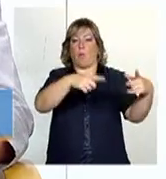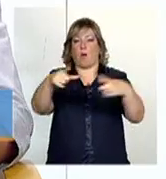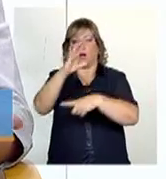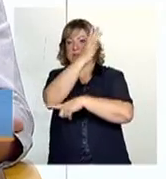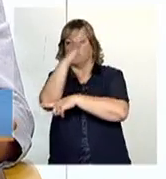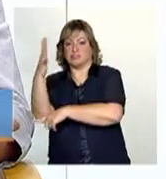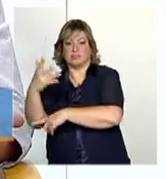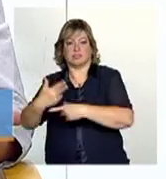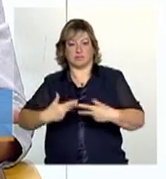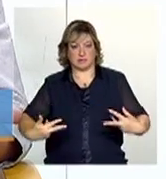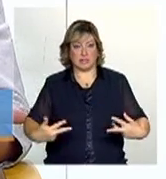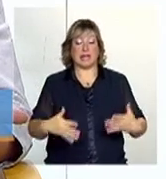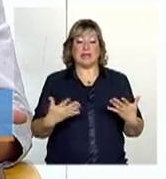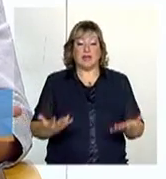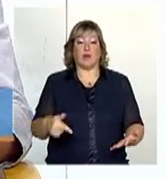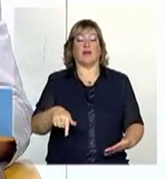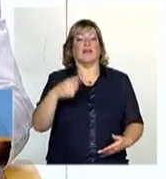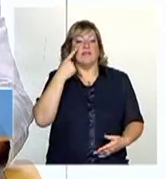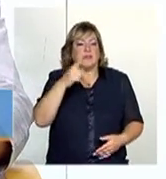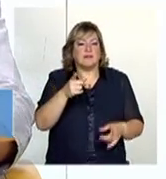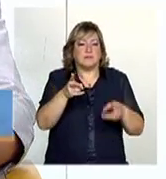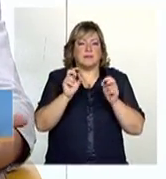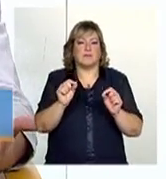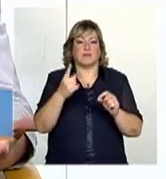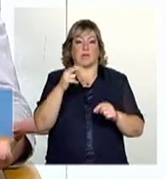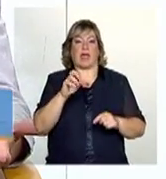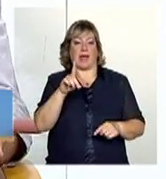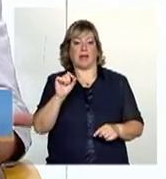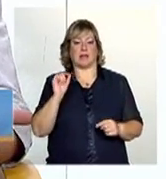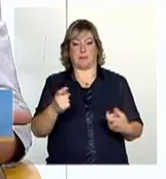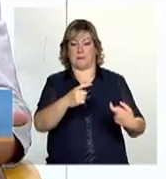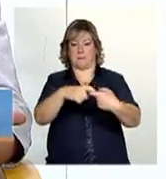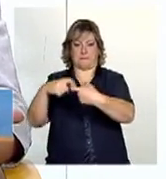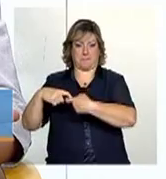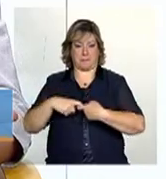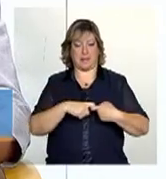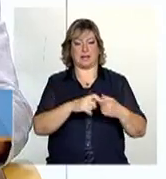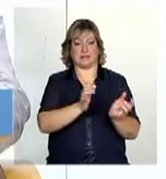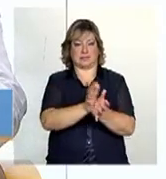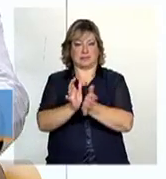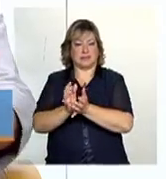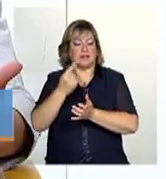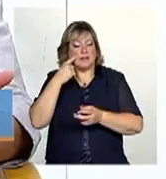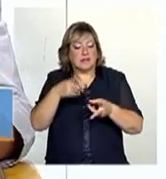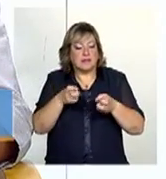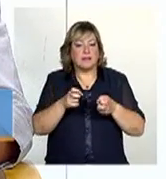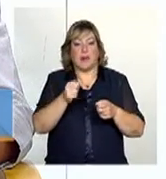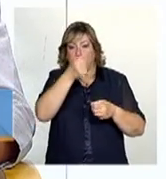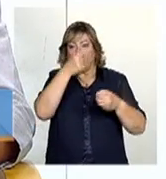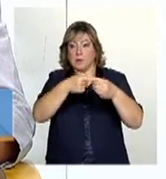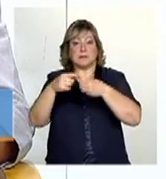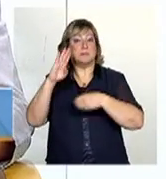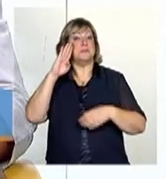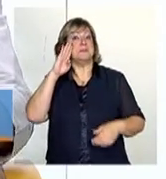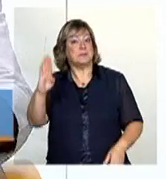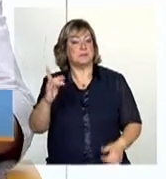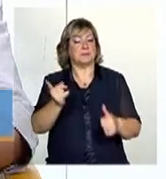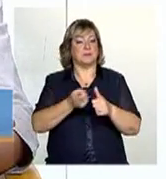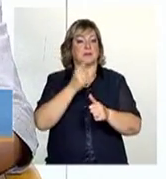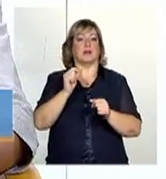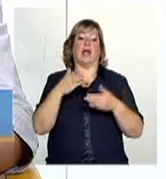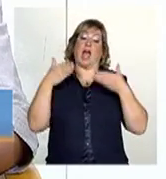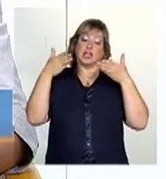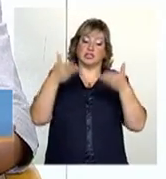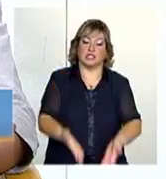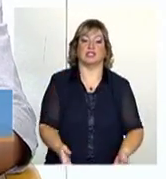nível de cada unidade da federação, uma rede de parceiros e identificar municípios prioritários e, assim, chegar